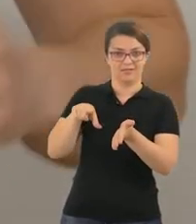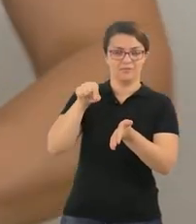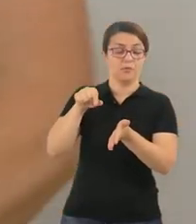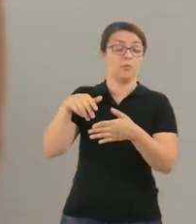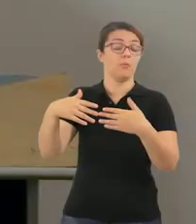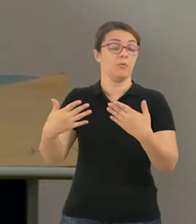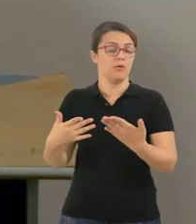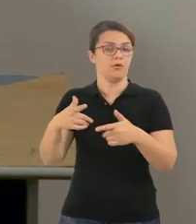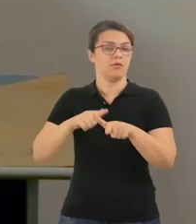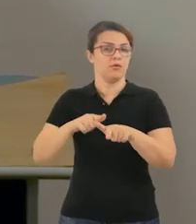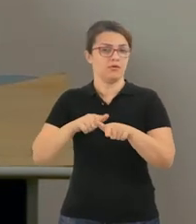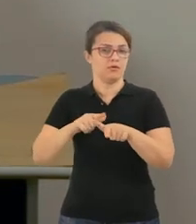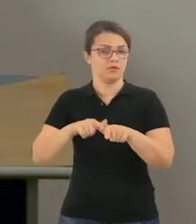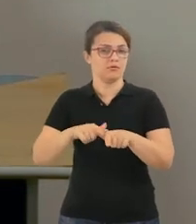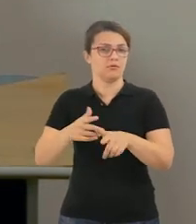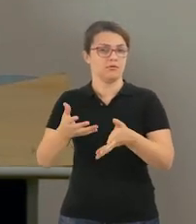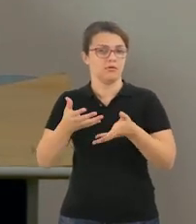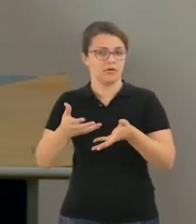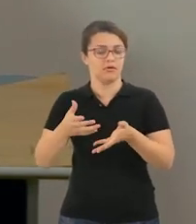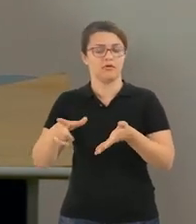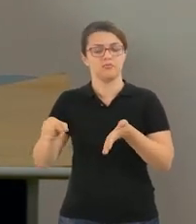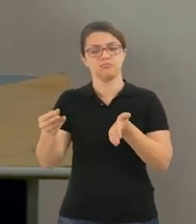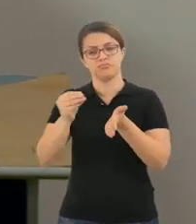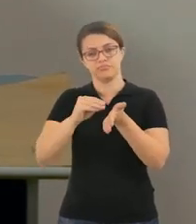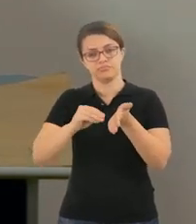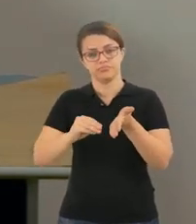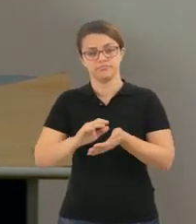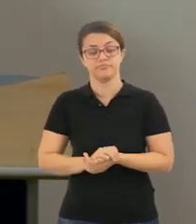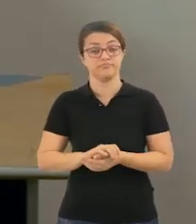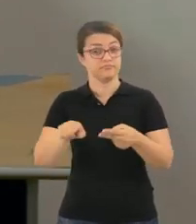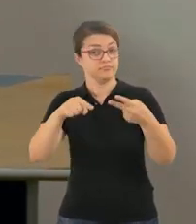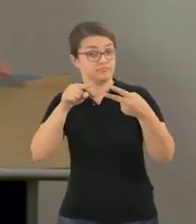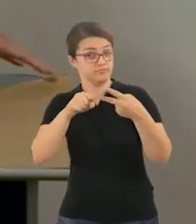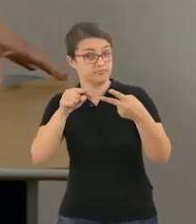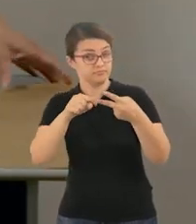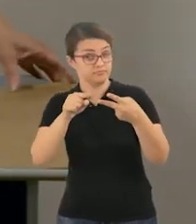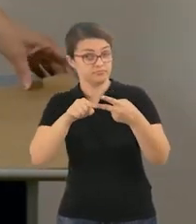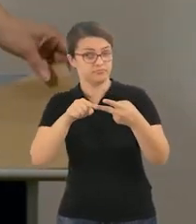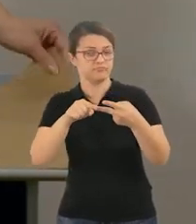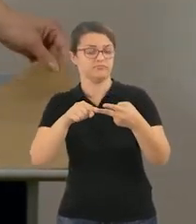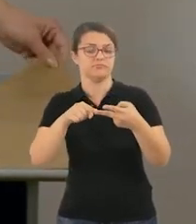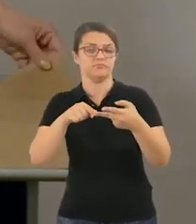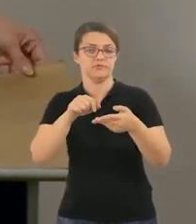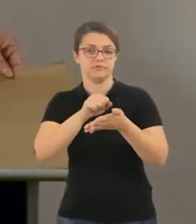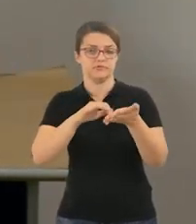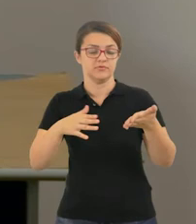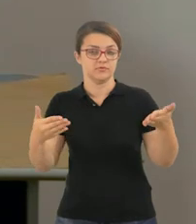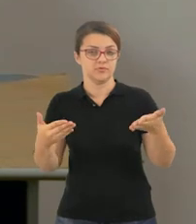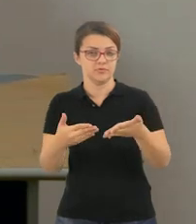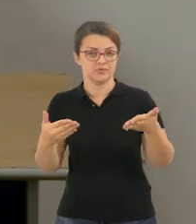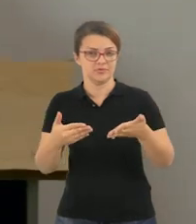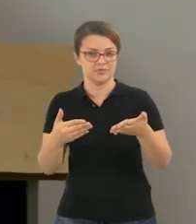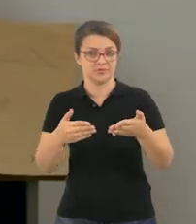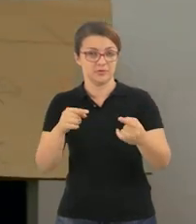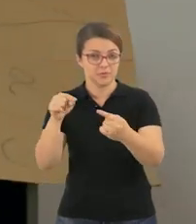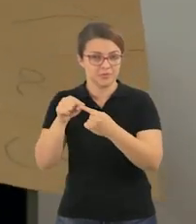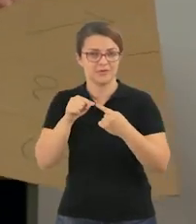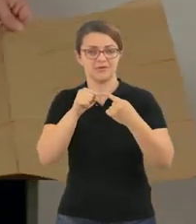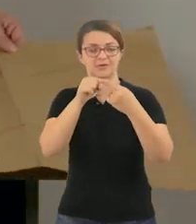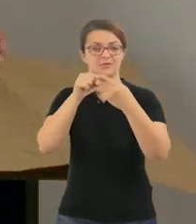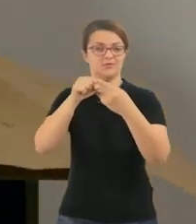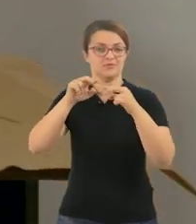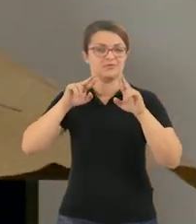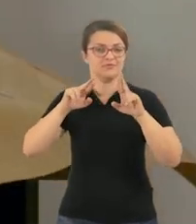ela quer. Nossa segunda atividade de hoje é uma brincadeira que chama Ligação Diferente. Para isso,